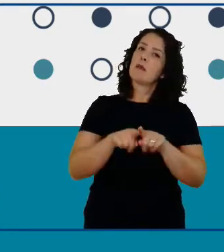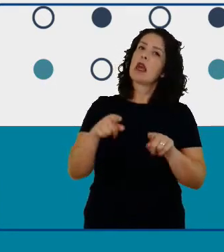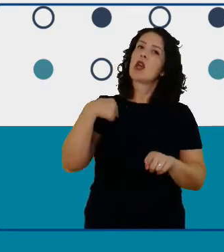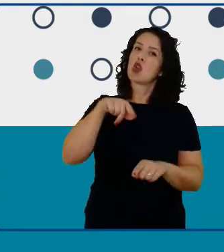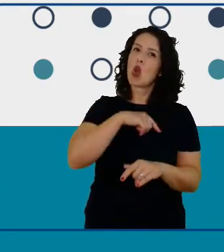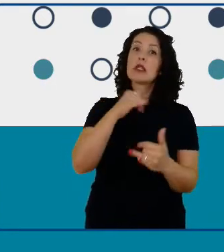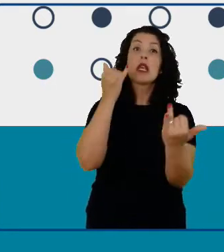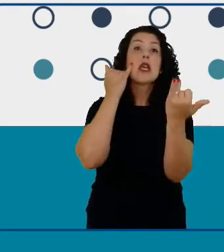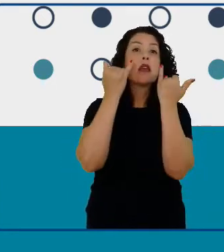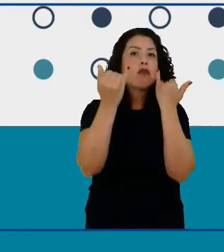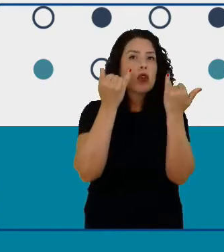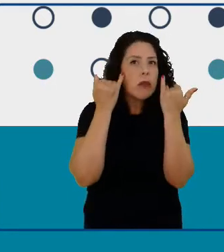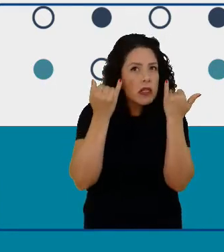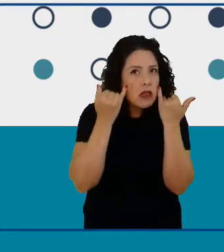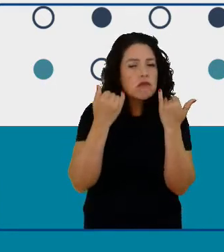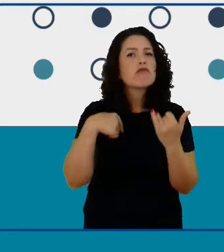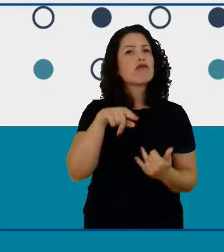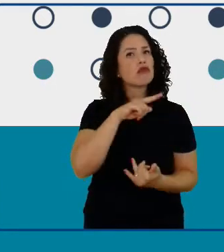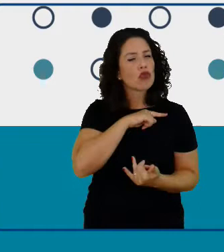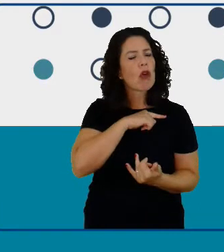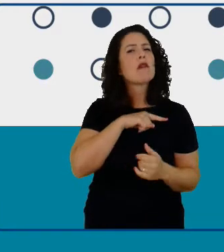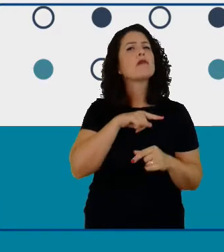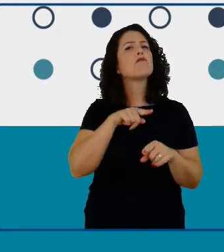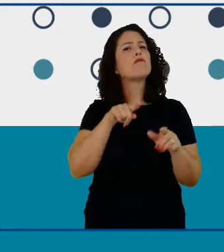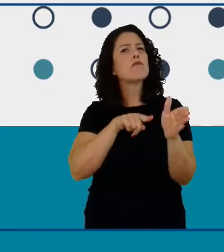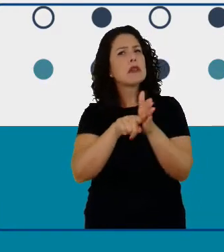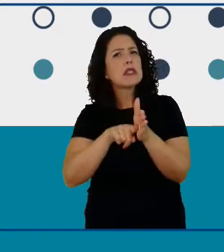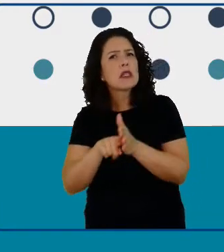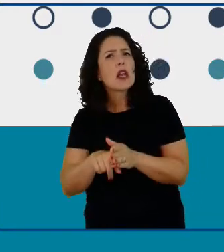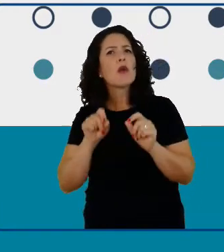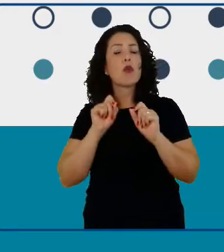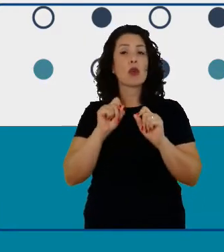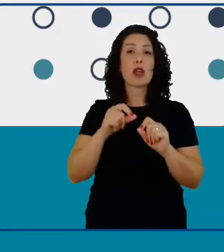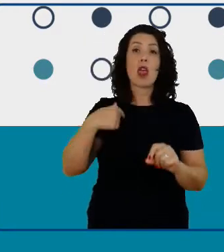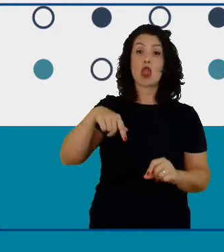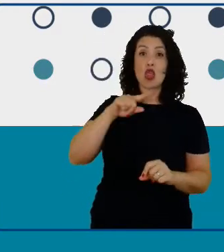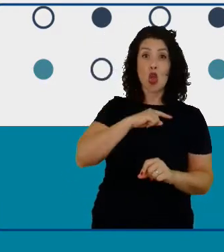estabelecemos e nossa situação de financiamento é um pouco diferente agora